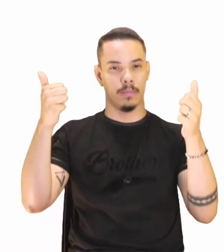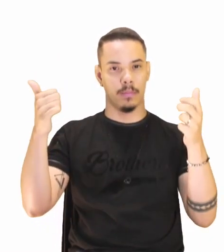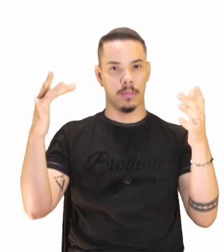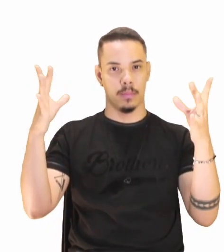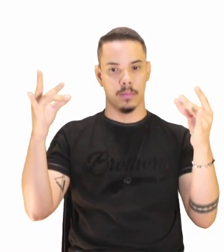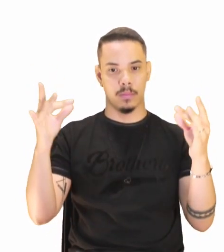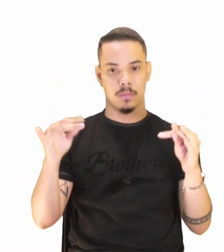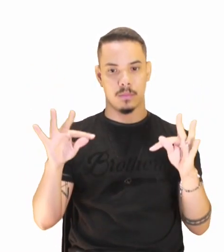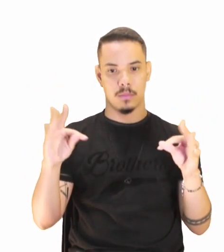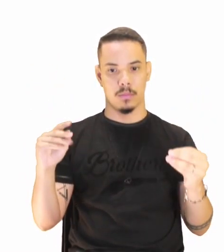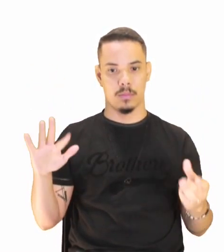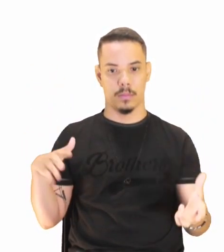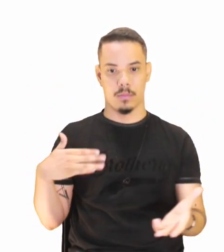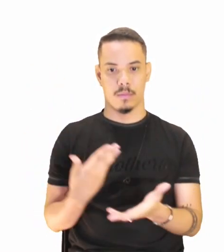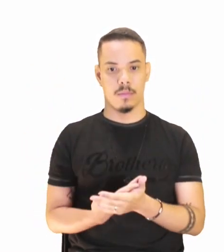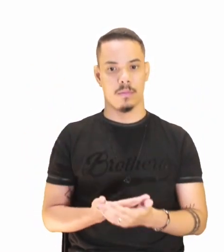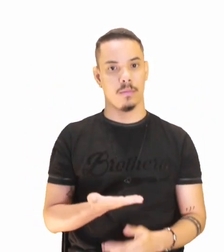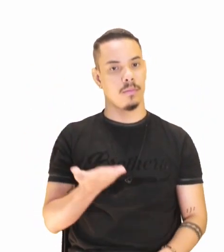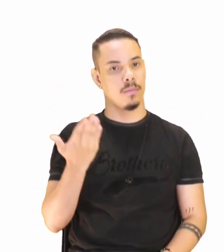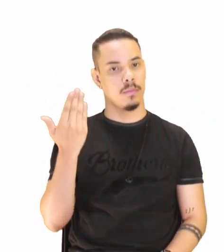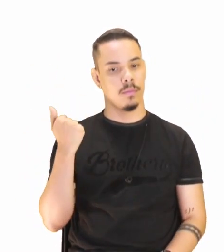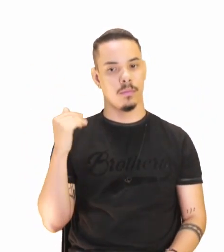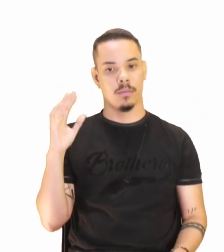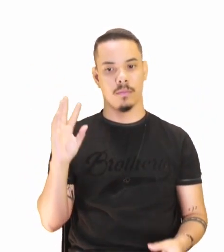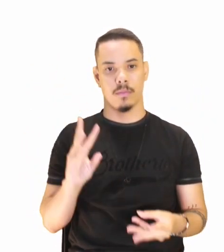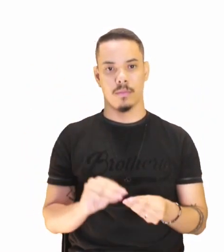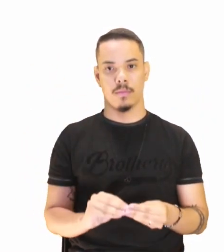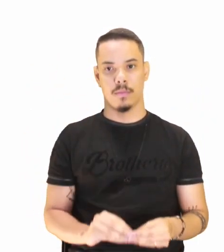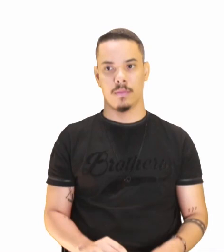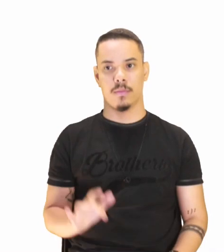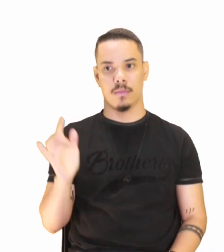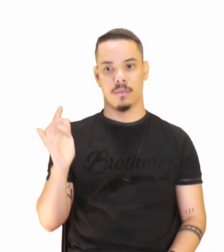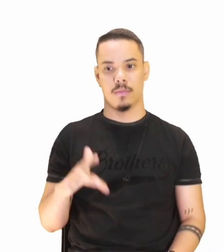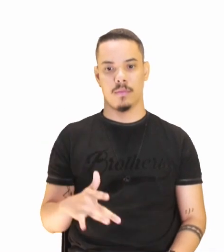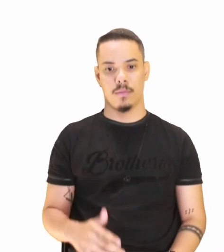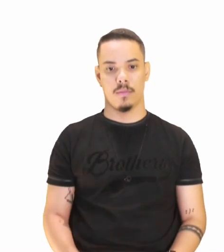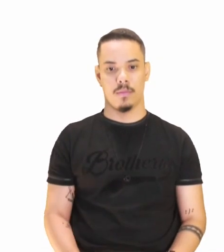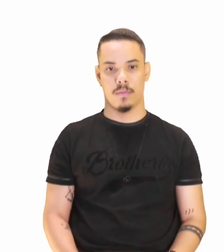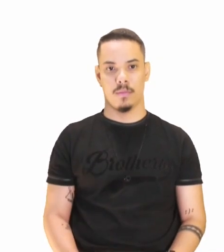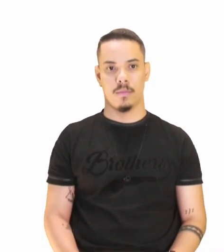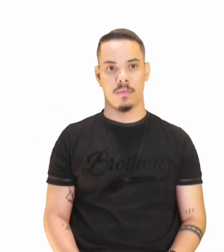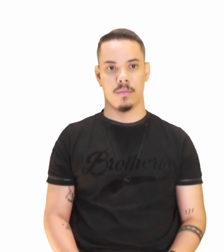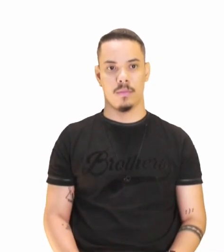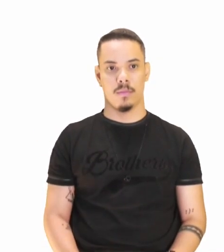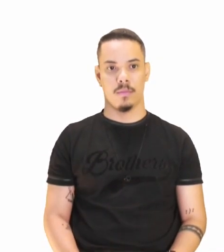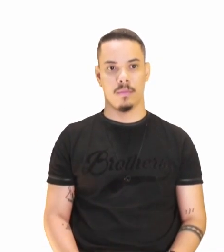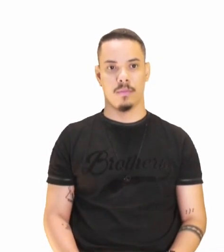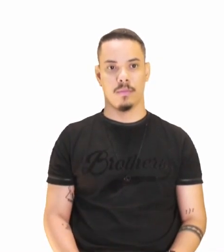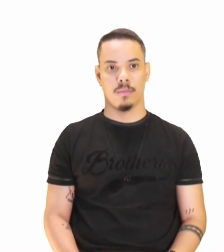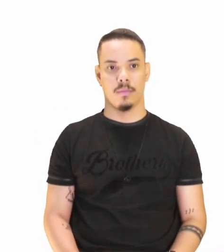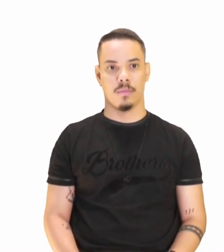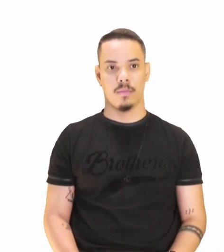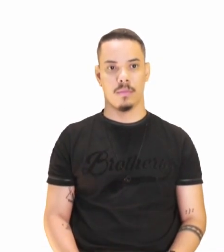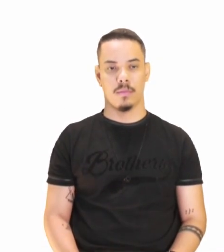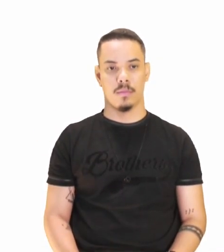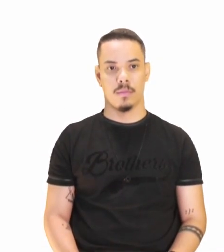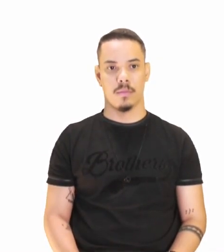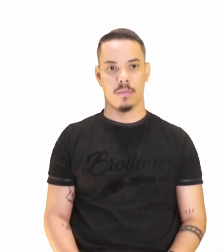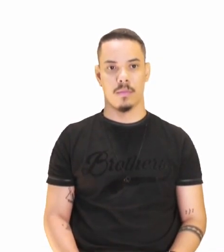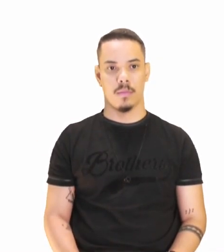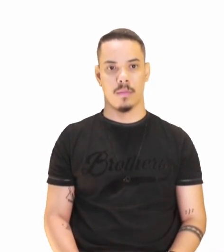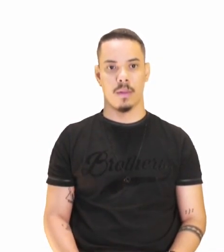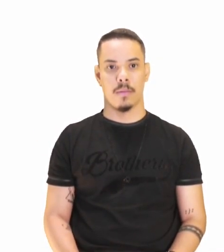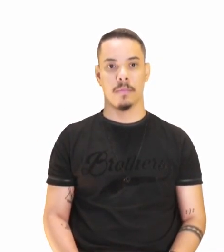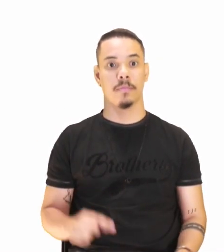tudo e o resto. Vamos ao resto. Dom Casmurro, de 1996. Comando da questão.